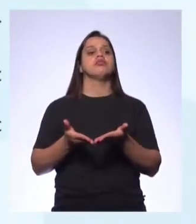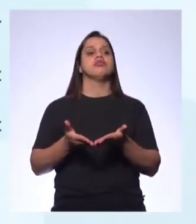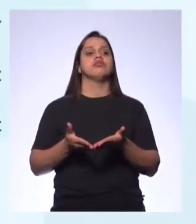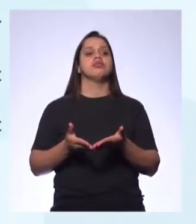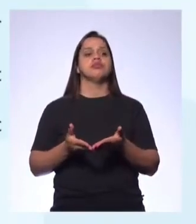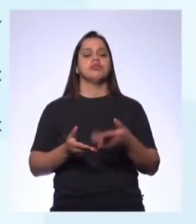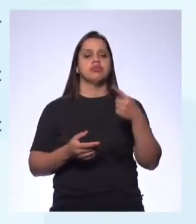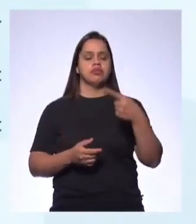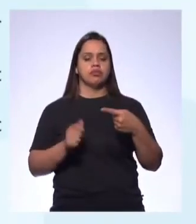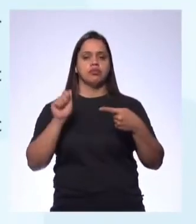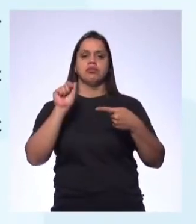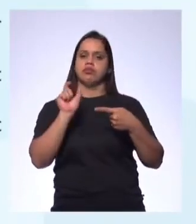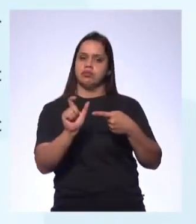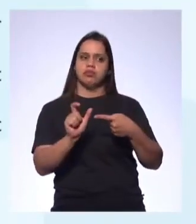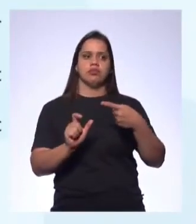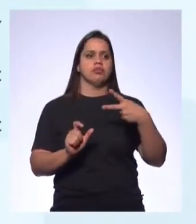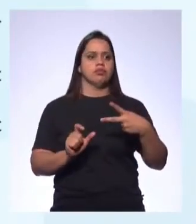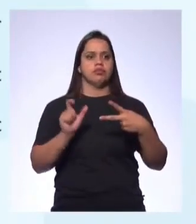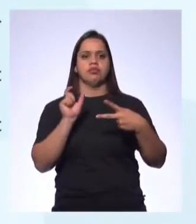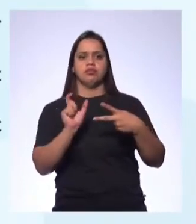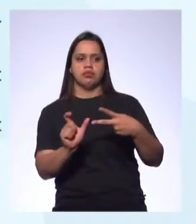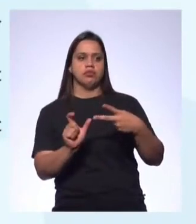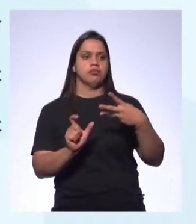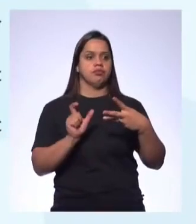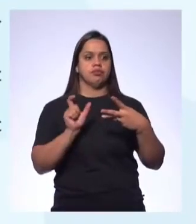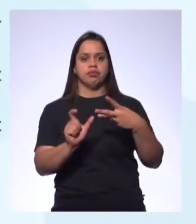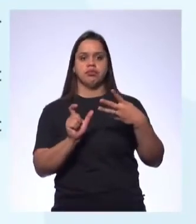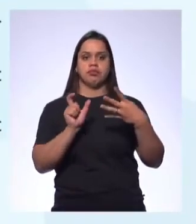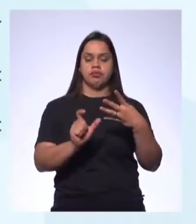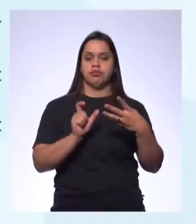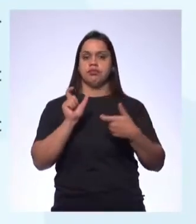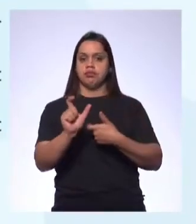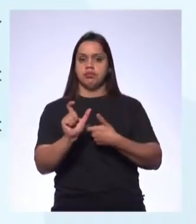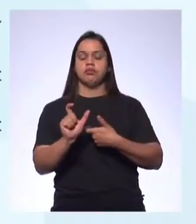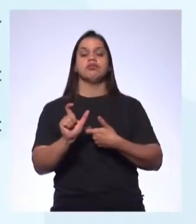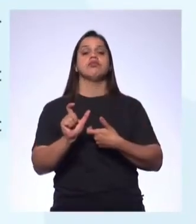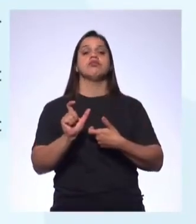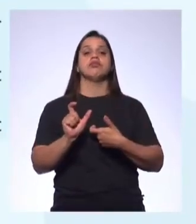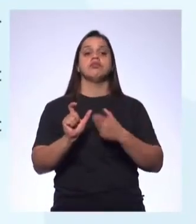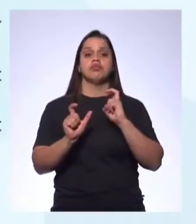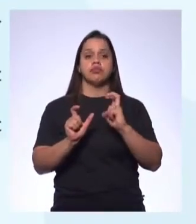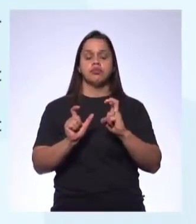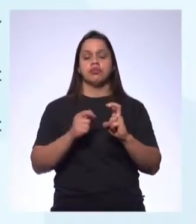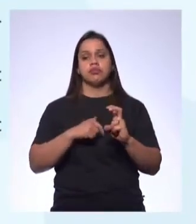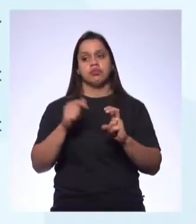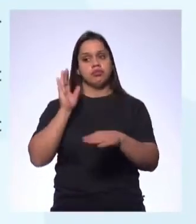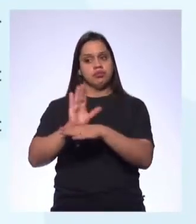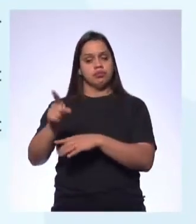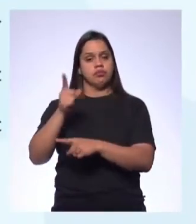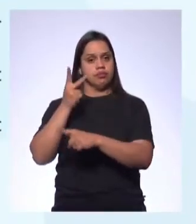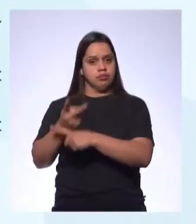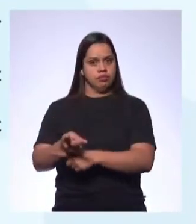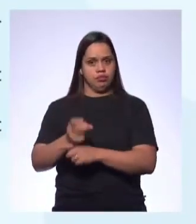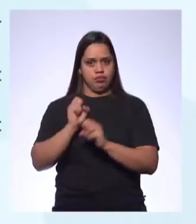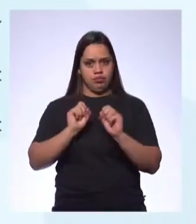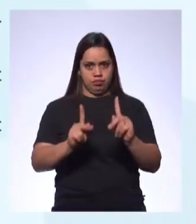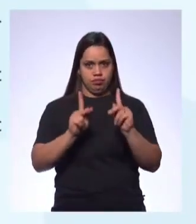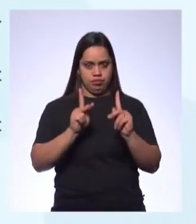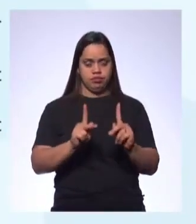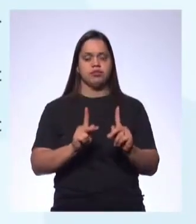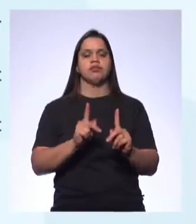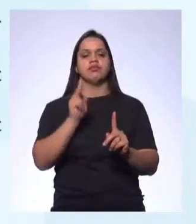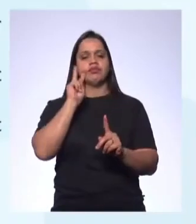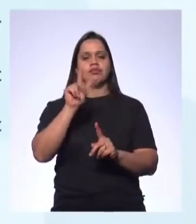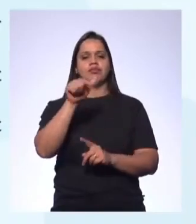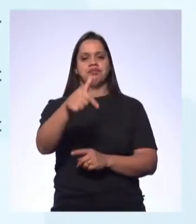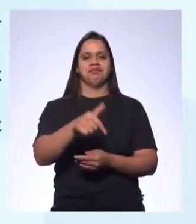palavra. 2. Tal palavra. 3. Tal palavra. Que é para ajudar ele aqui e ele não brigar comigo, ok? See you later. Te vejo